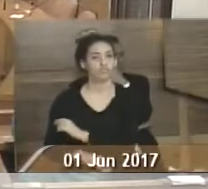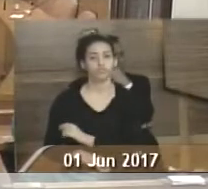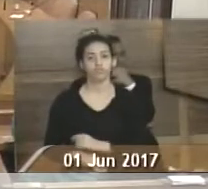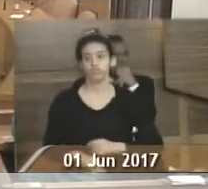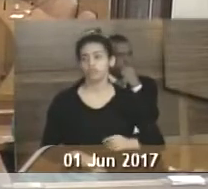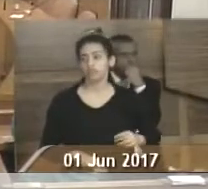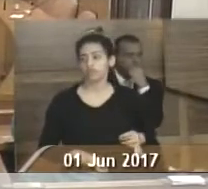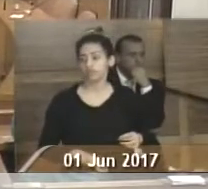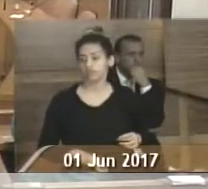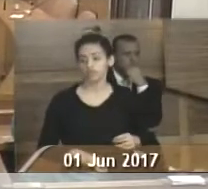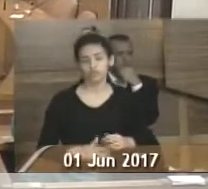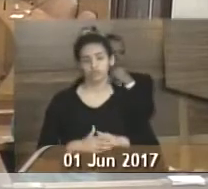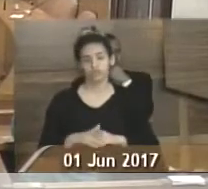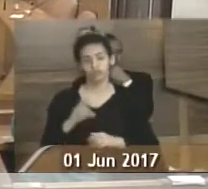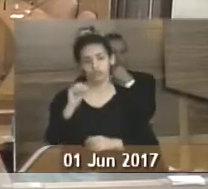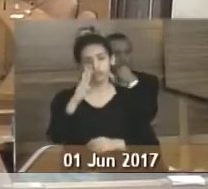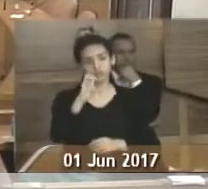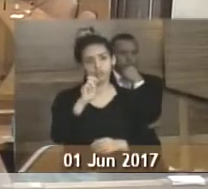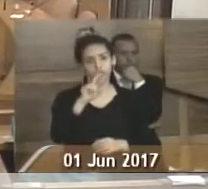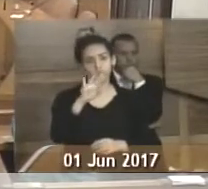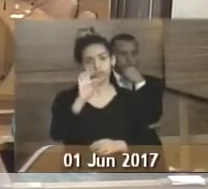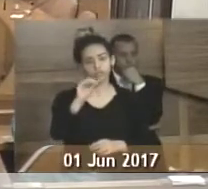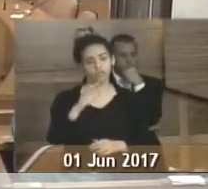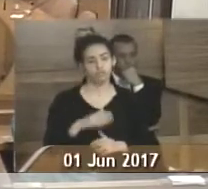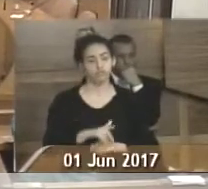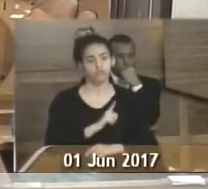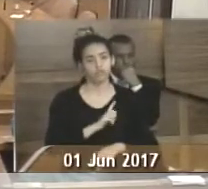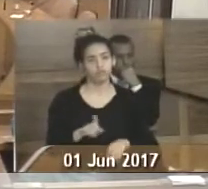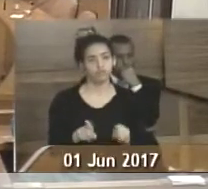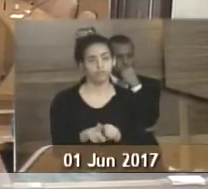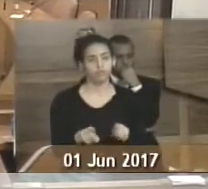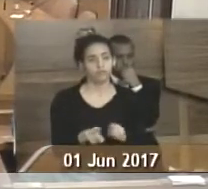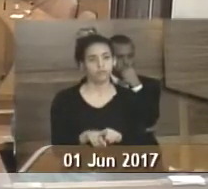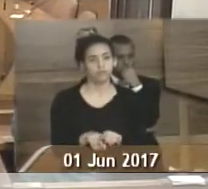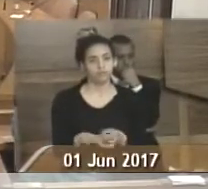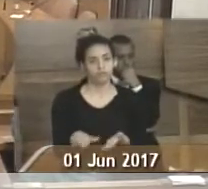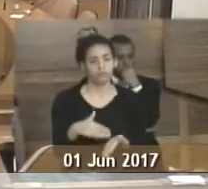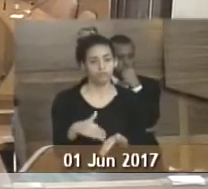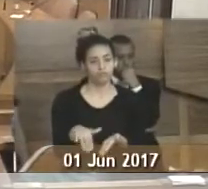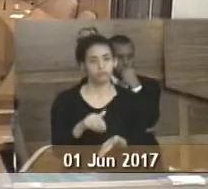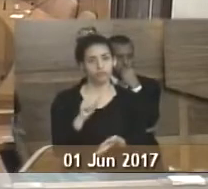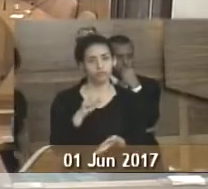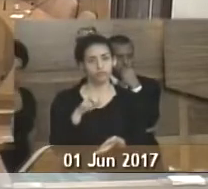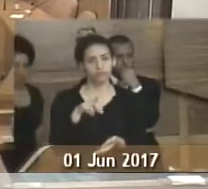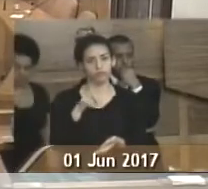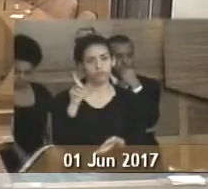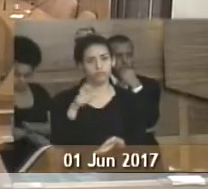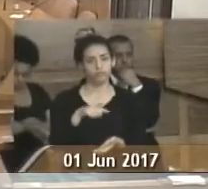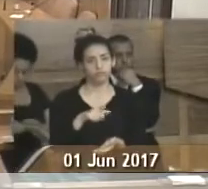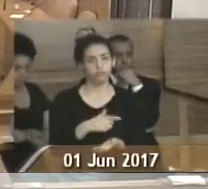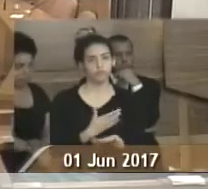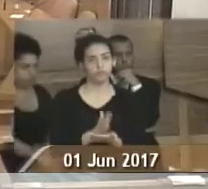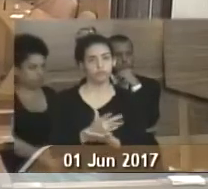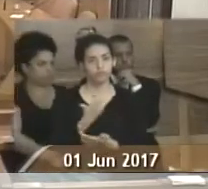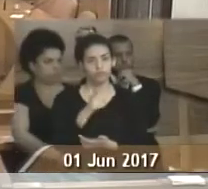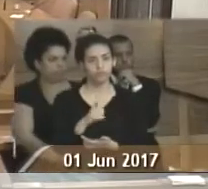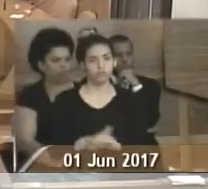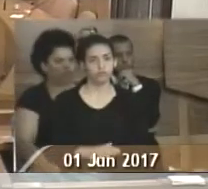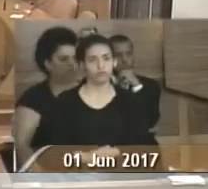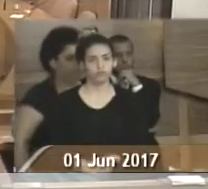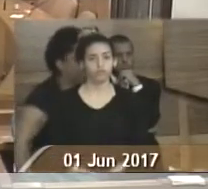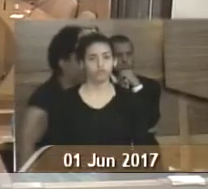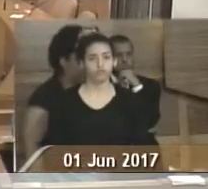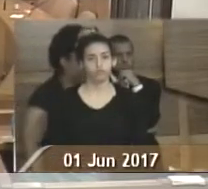tudo, o Roberto Peixoto, e veio também o secretário André e algumas outras